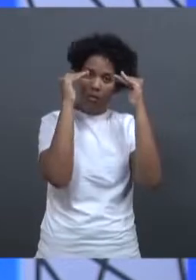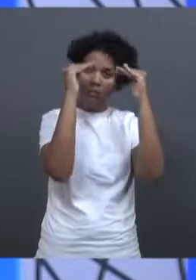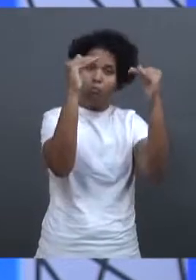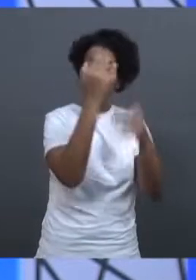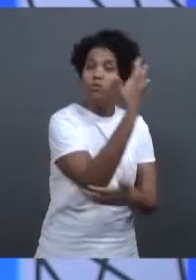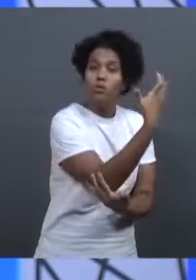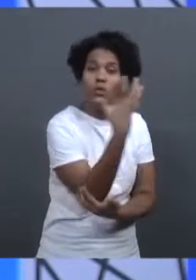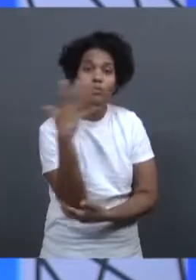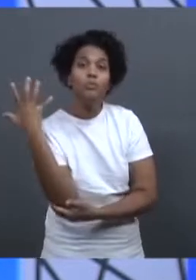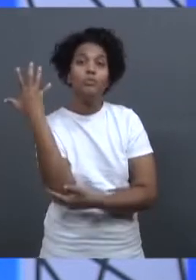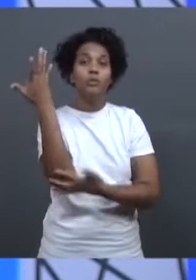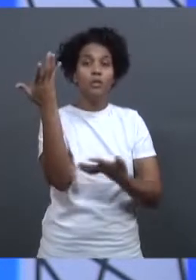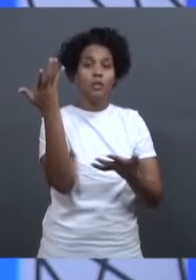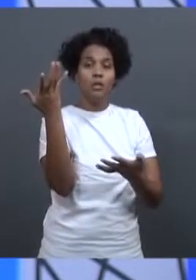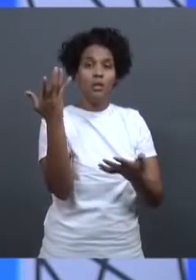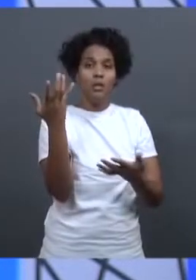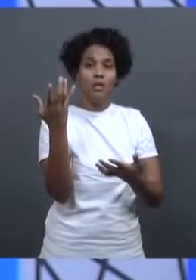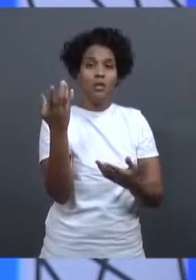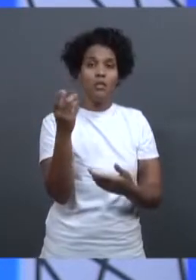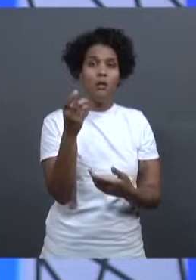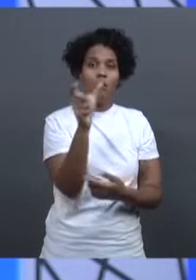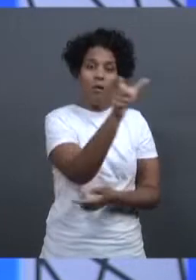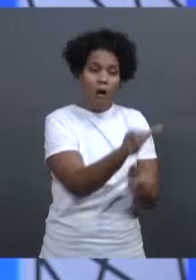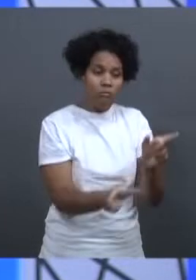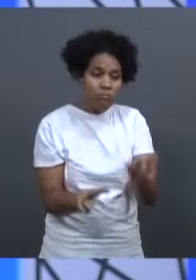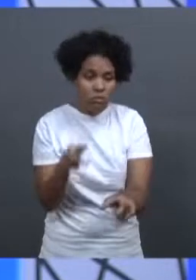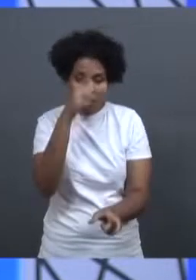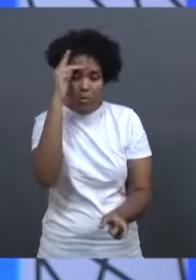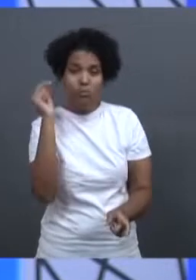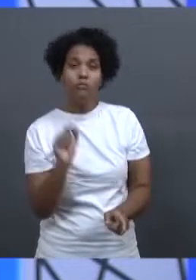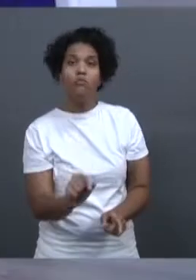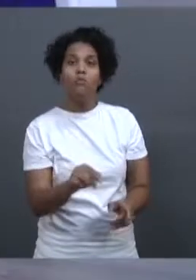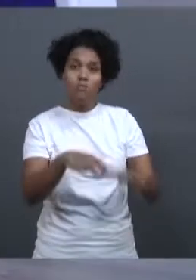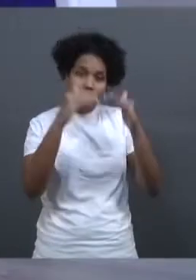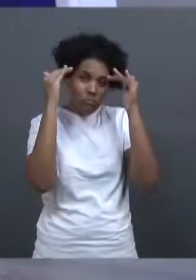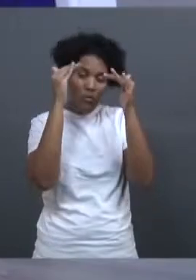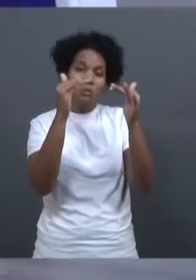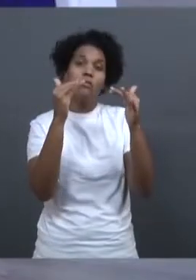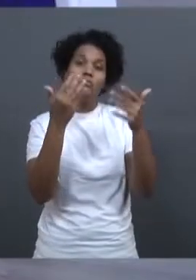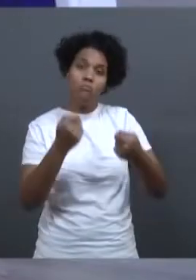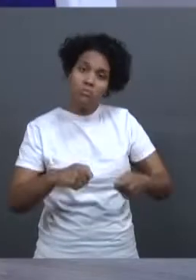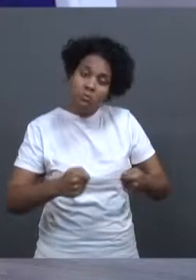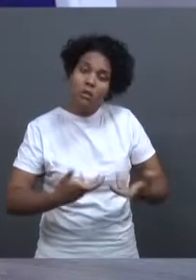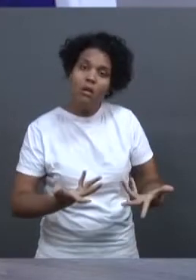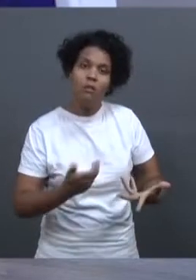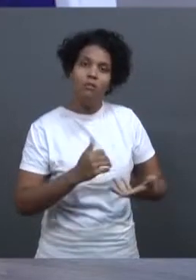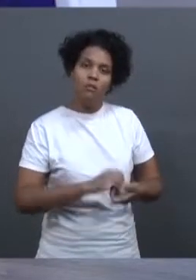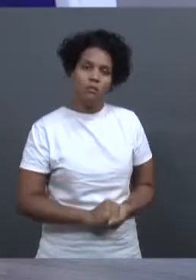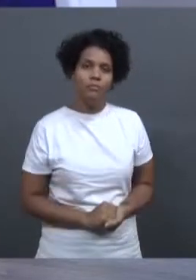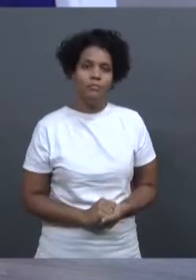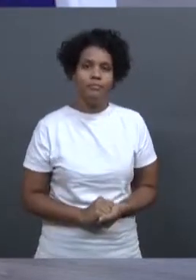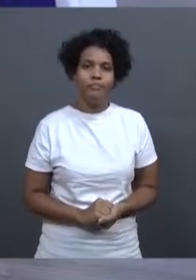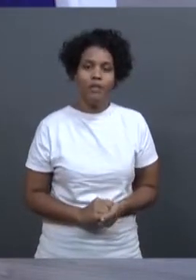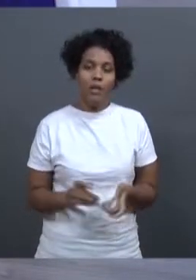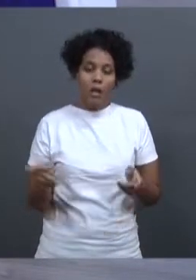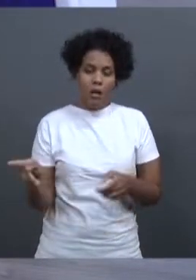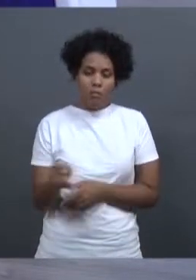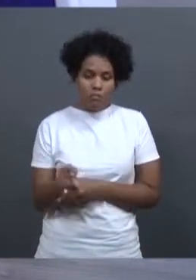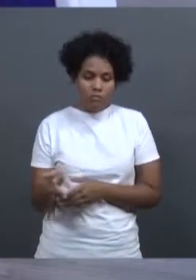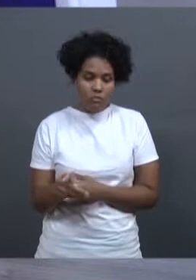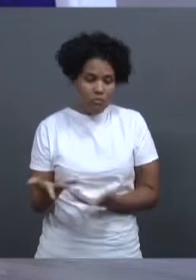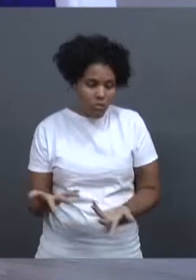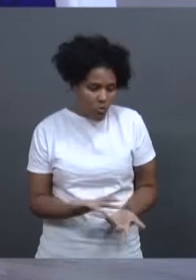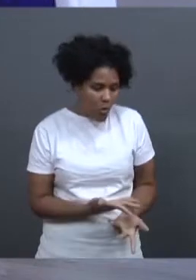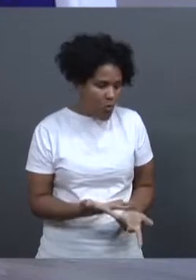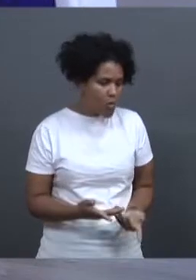natureza, o meio ambiente, as pessoas? Doce. Exatamente. Professor Samuel, e após esses quatro anos, é possível a